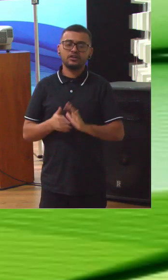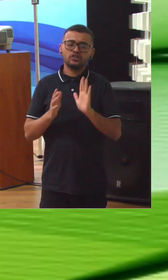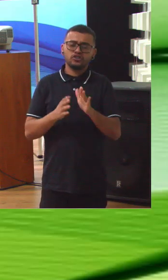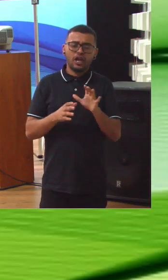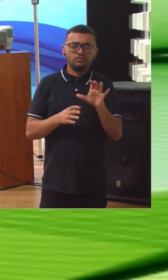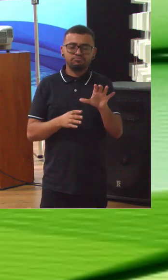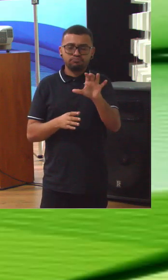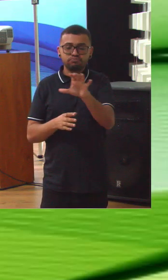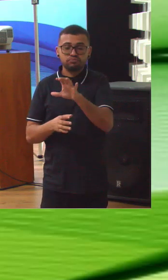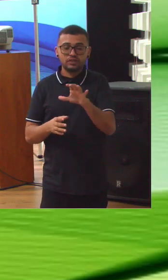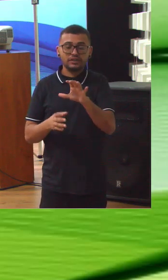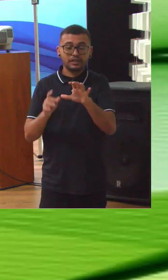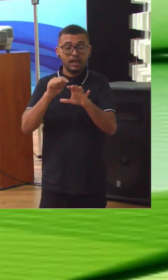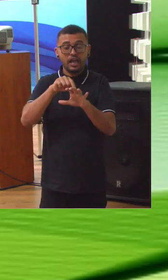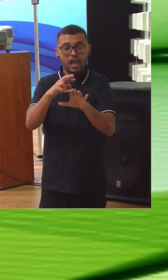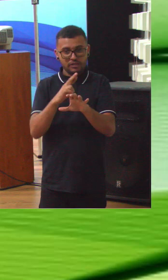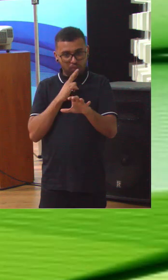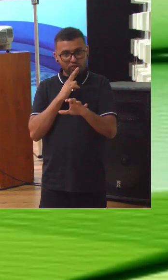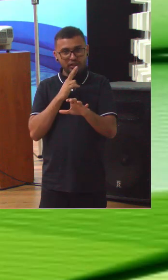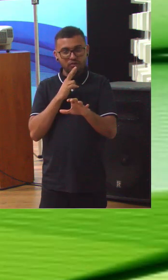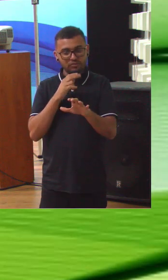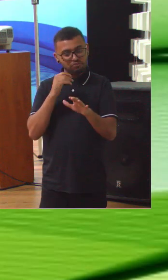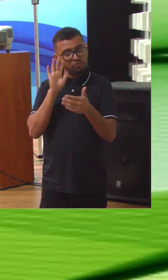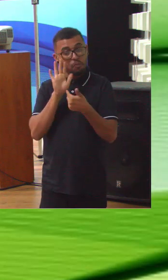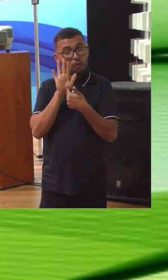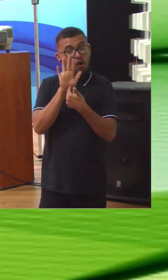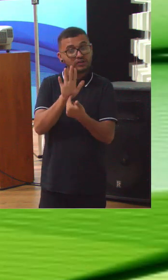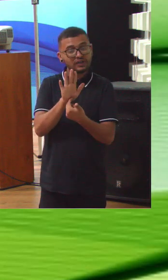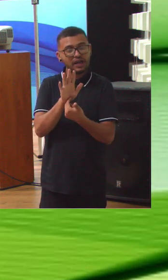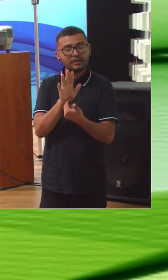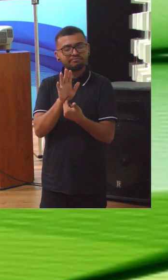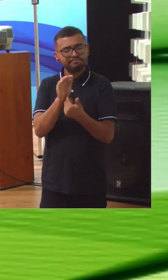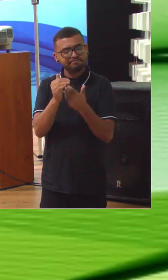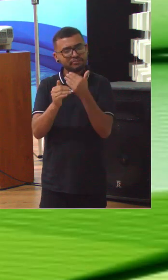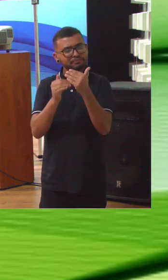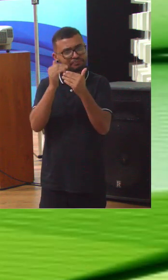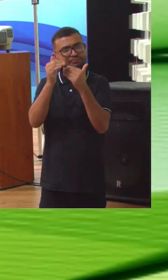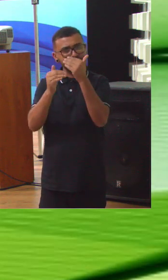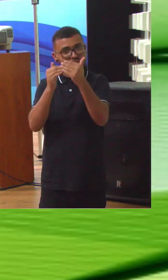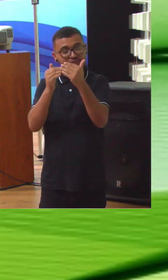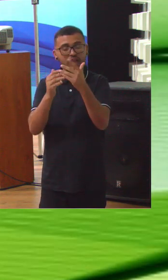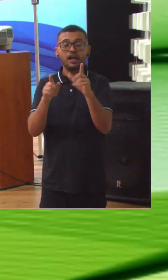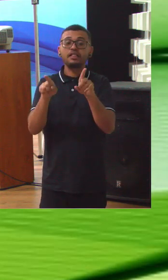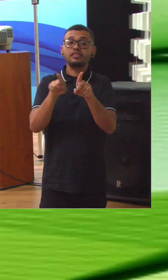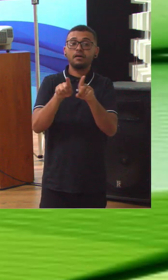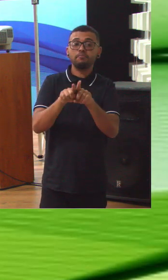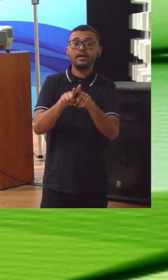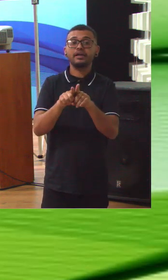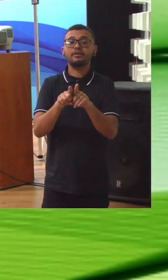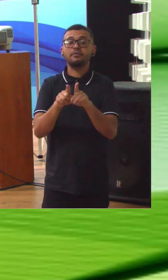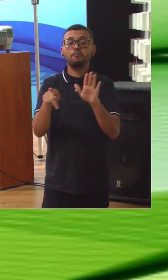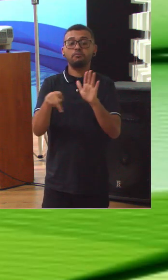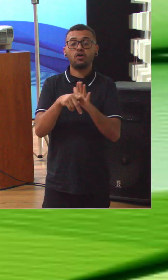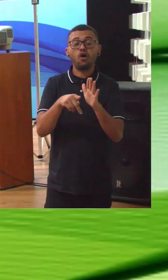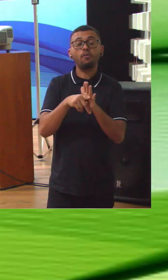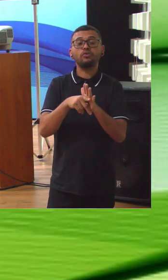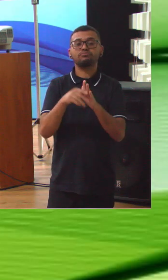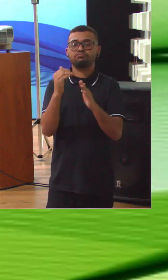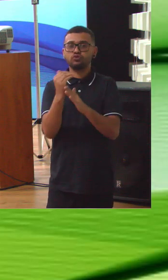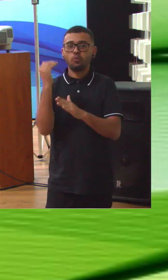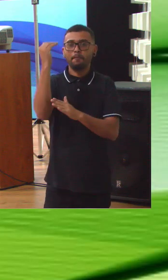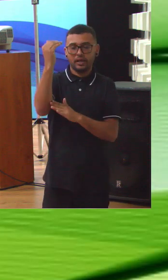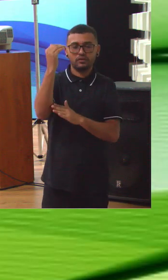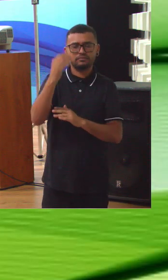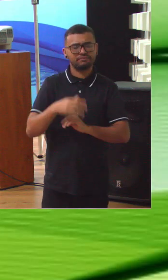organizações que responderam, mostramos a sua evolução e também encaminhamos os dados para os órgãos governantes superiores.